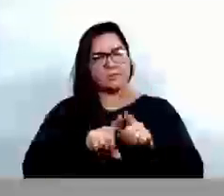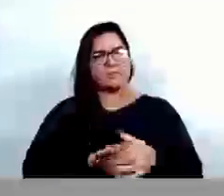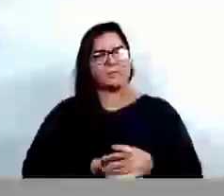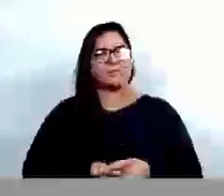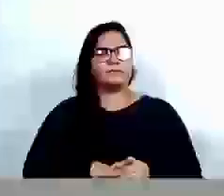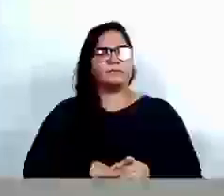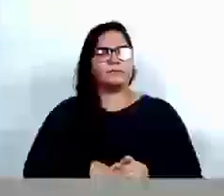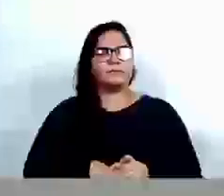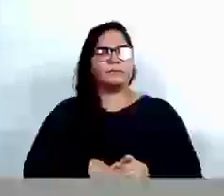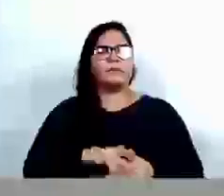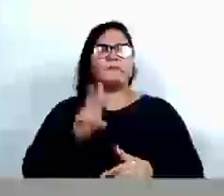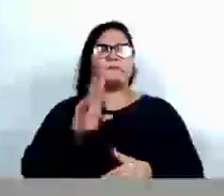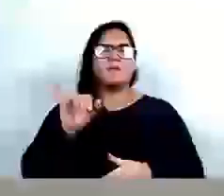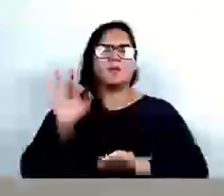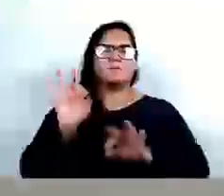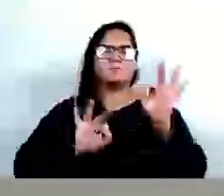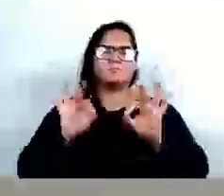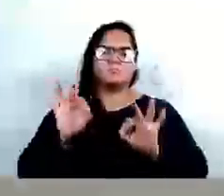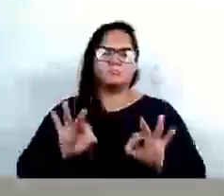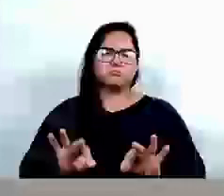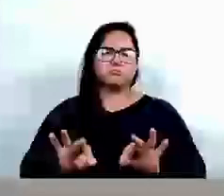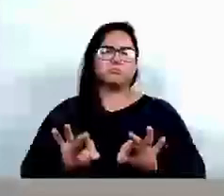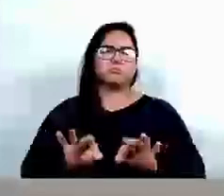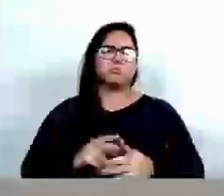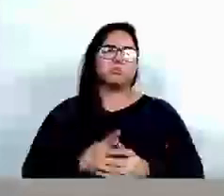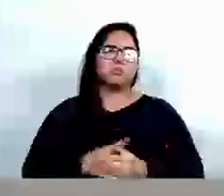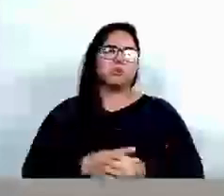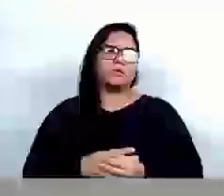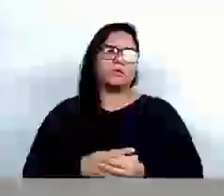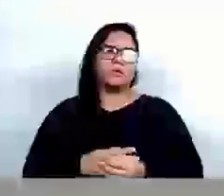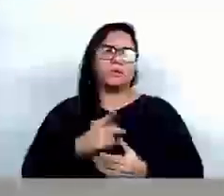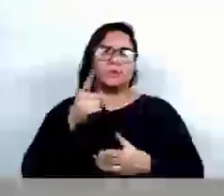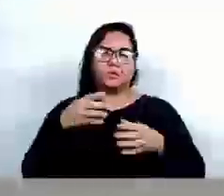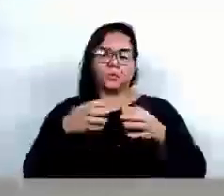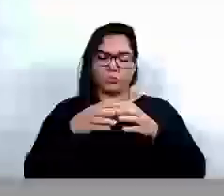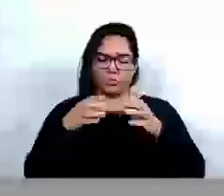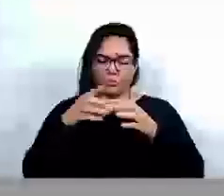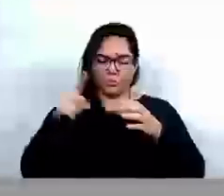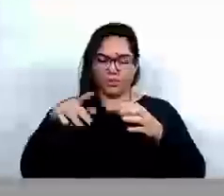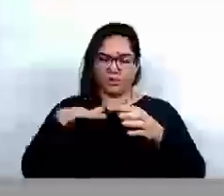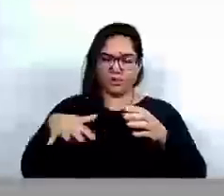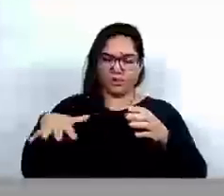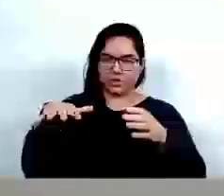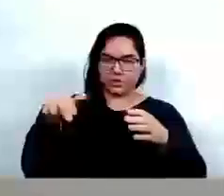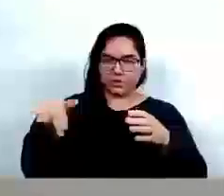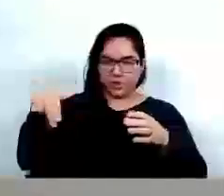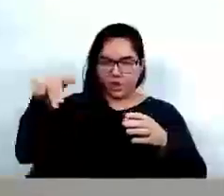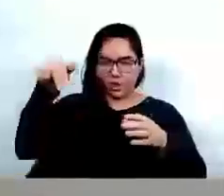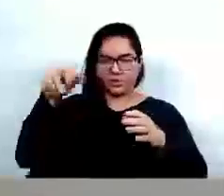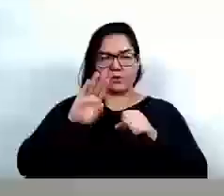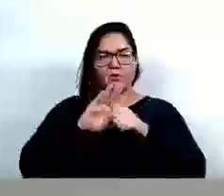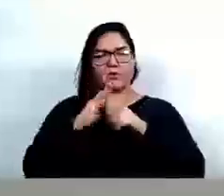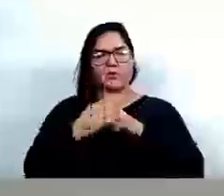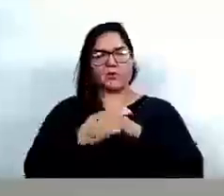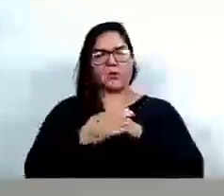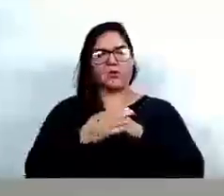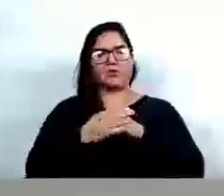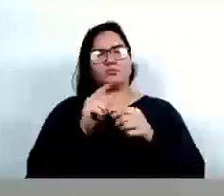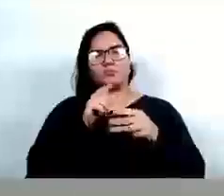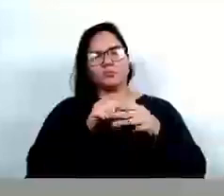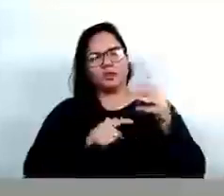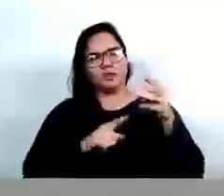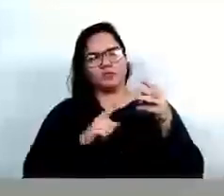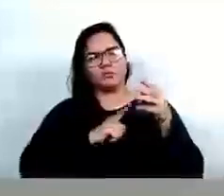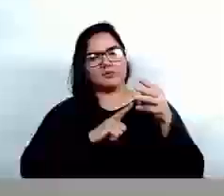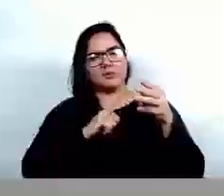uma atividade, uma das modalidades da gestão participativa na região norte, contemplando o bairro de São Miguel, Tijuquinhas e Cachoeiras, que vai ser